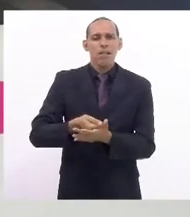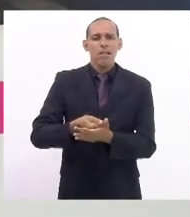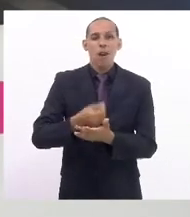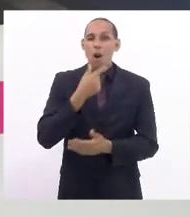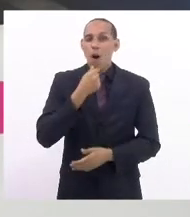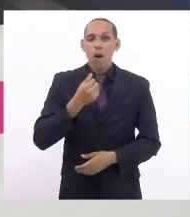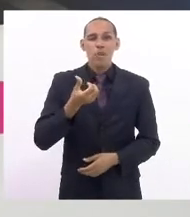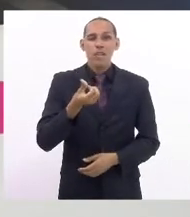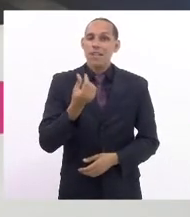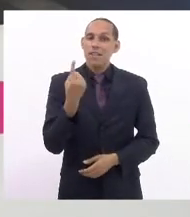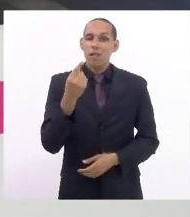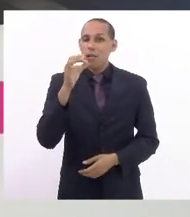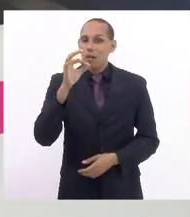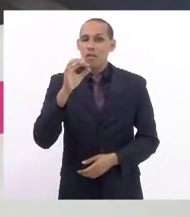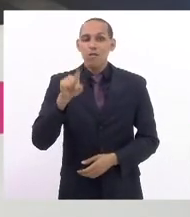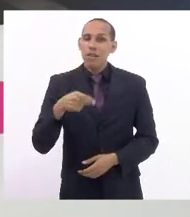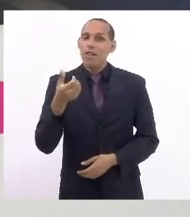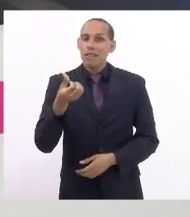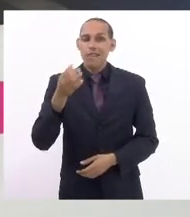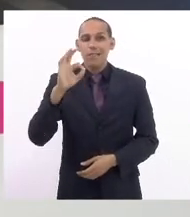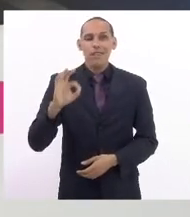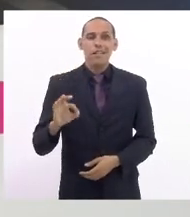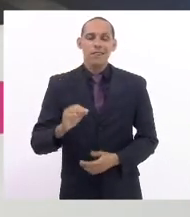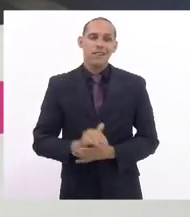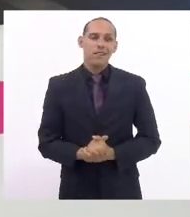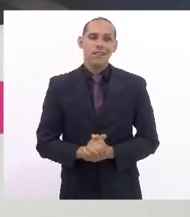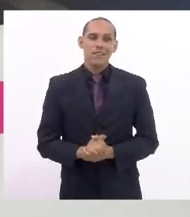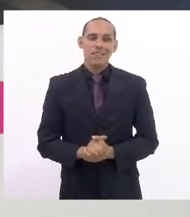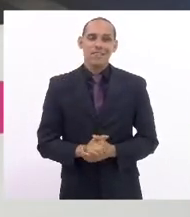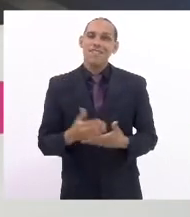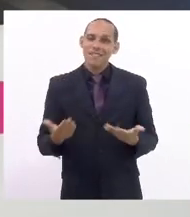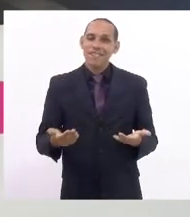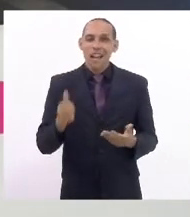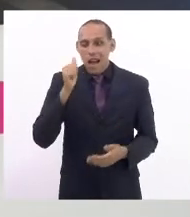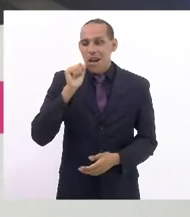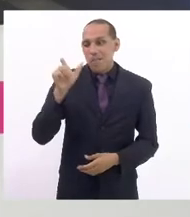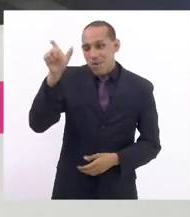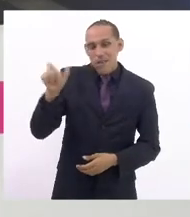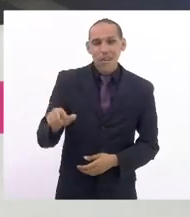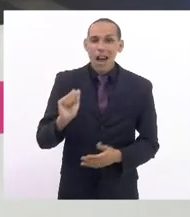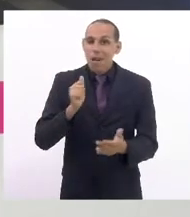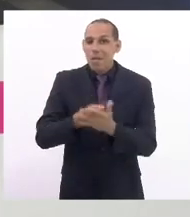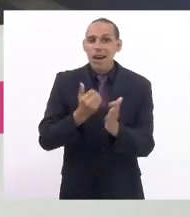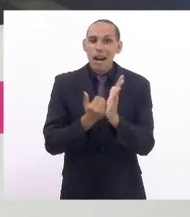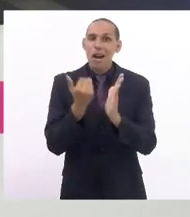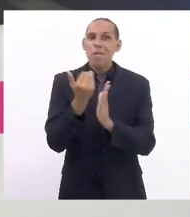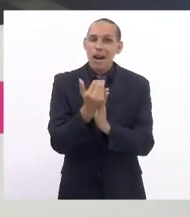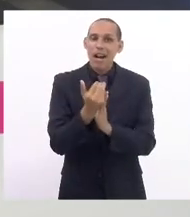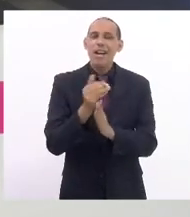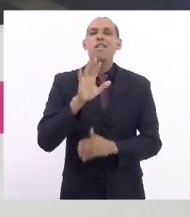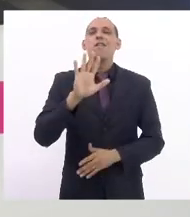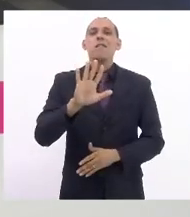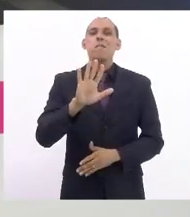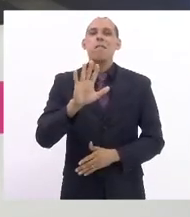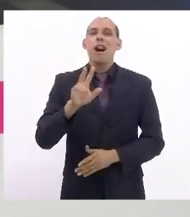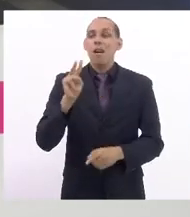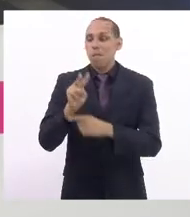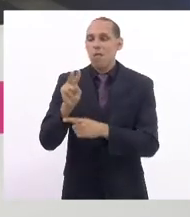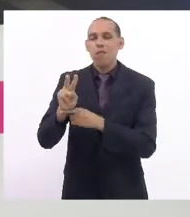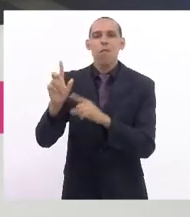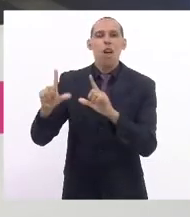61,6% veja e são as mais desprotegidas mesmo sendo as que mais contribuem